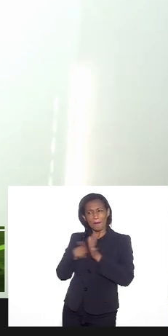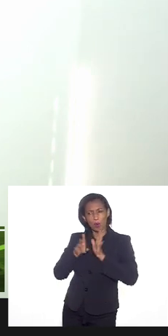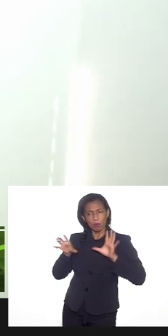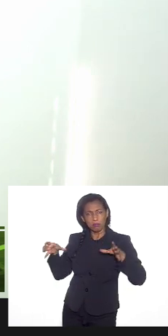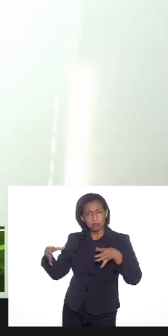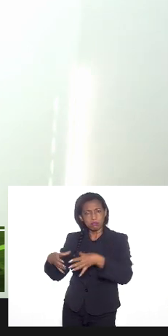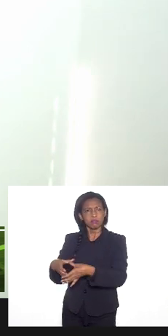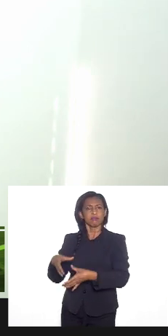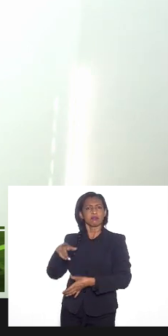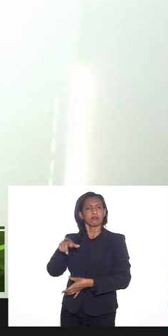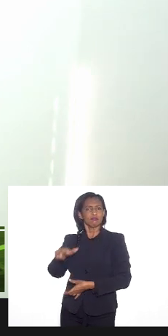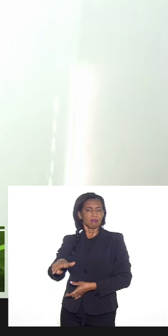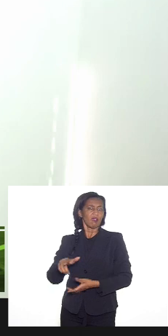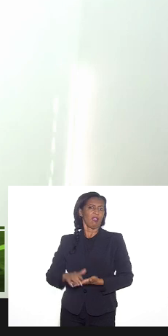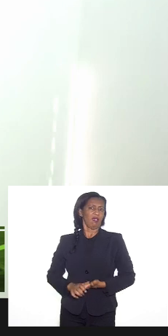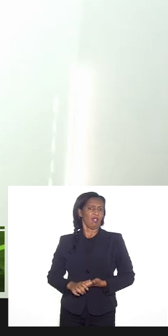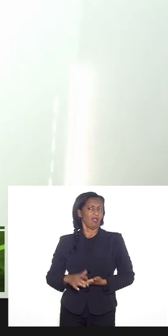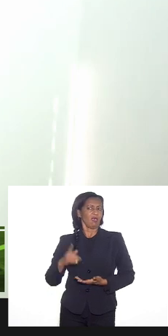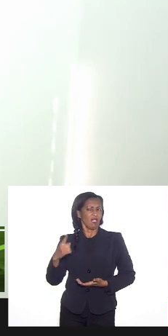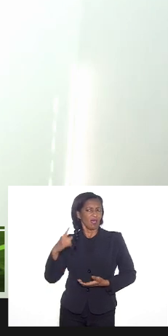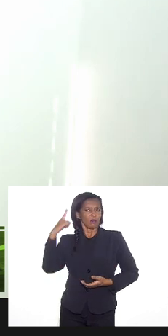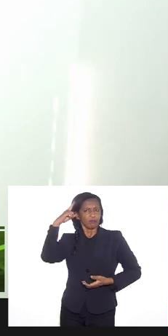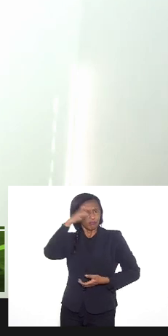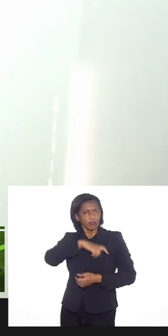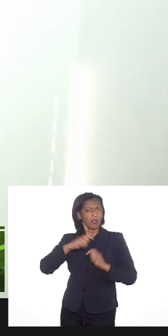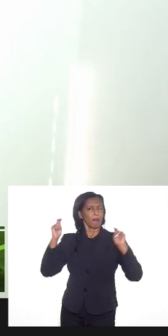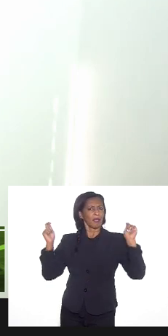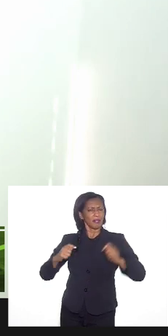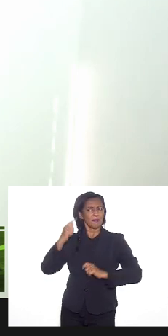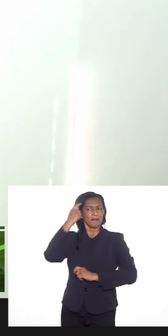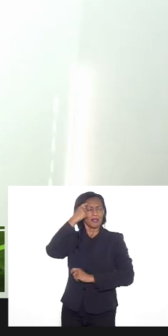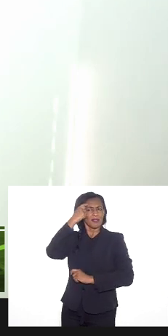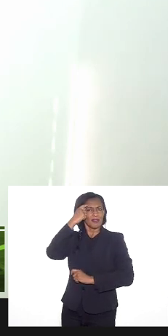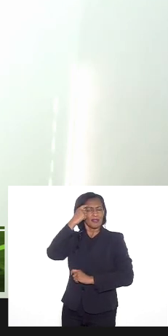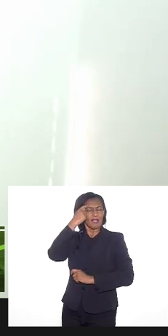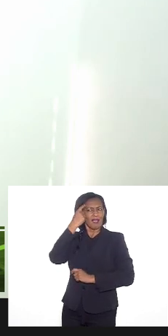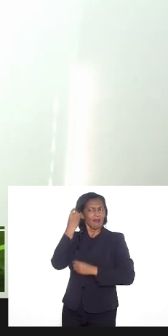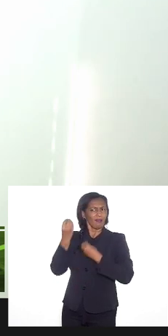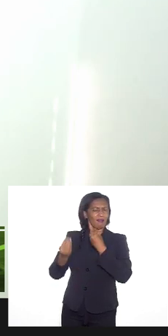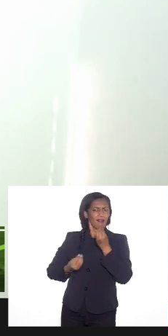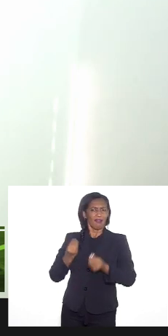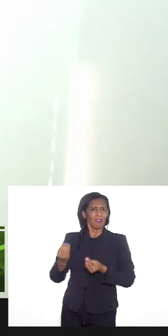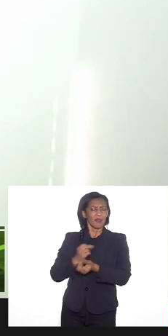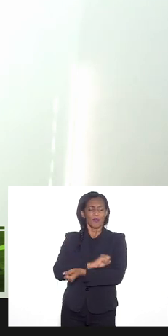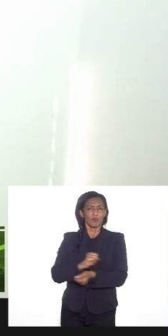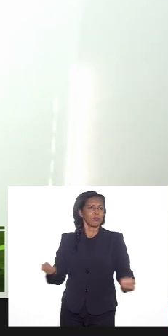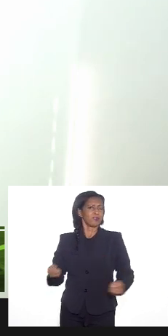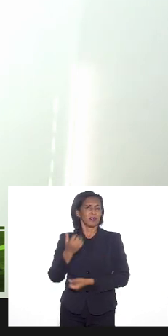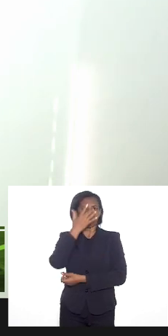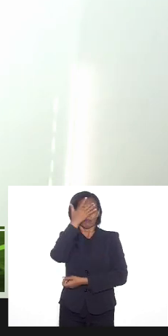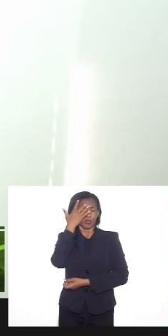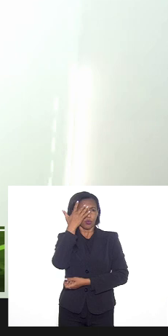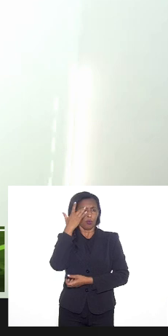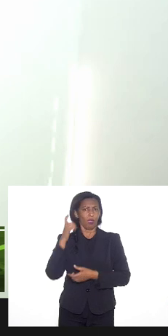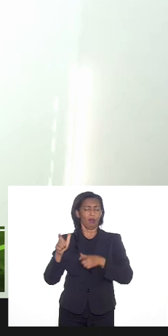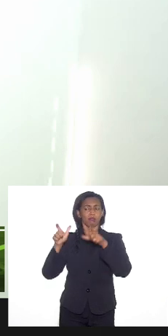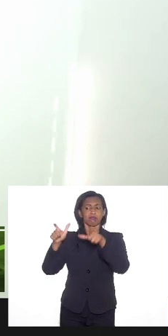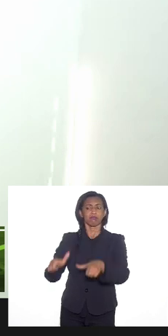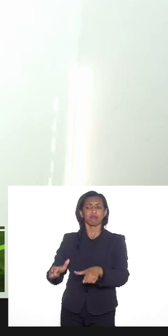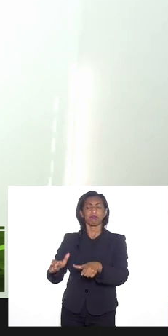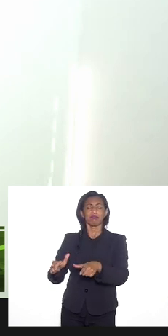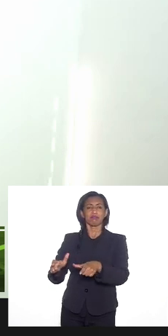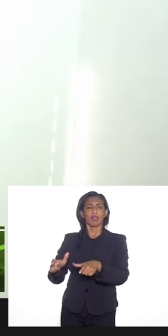complexa mas a gente precisa pensar algo que contempla de fato não é possível alocar essas pessoas